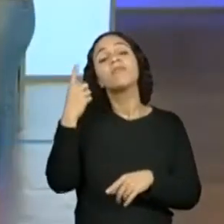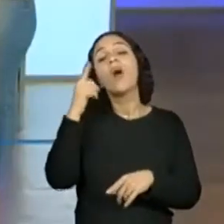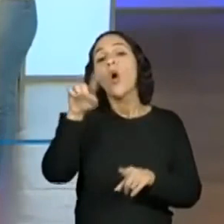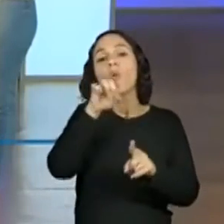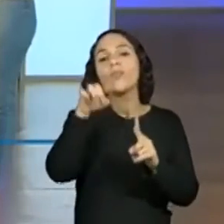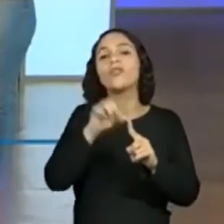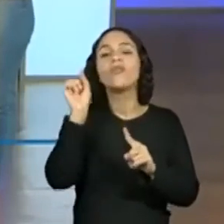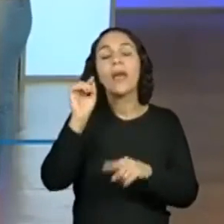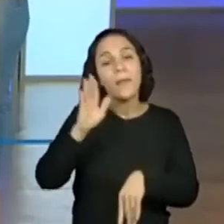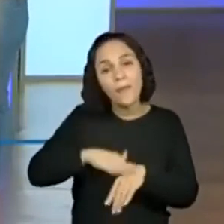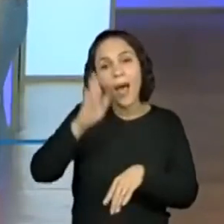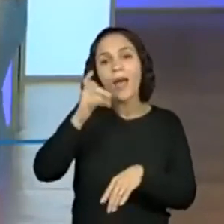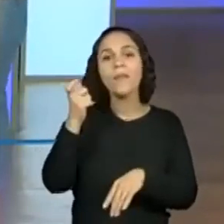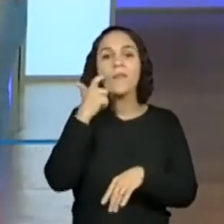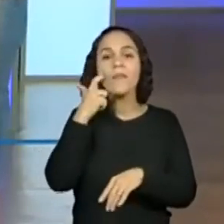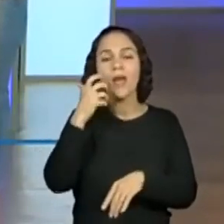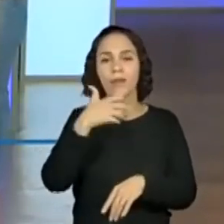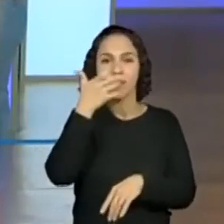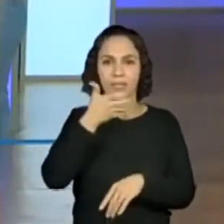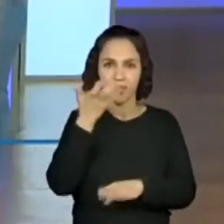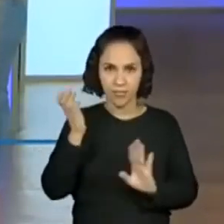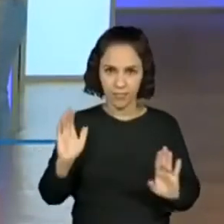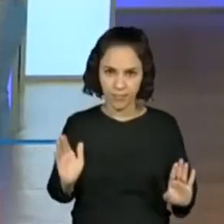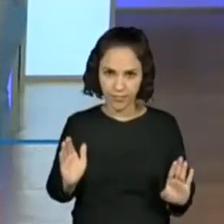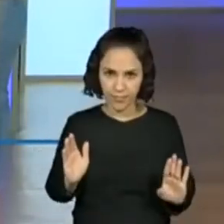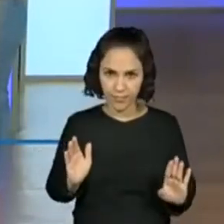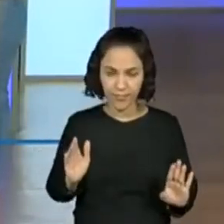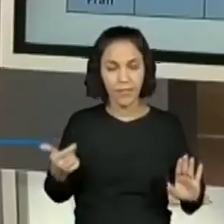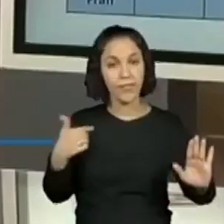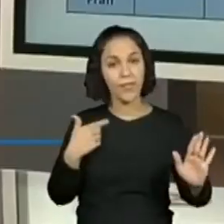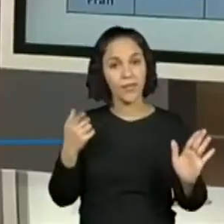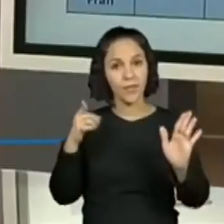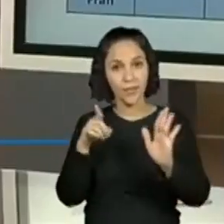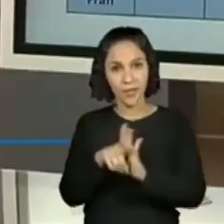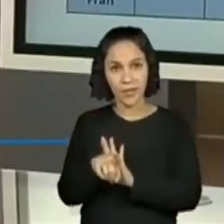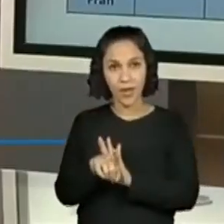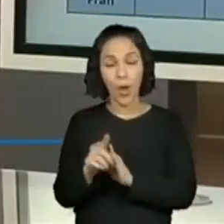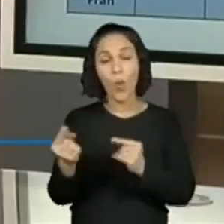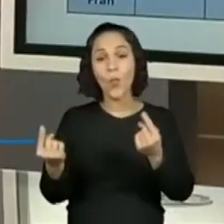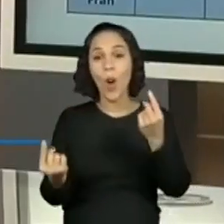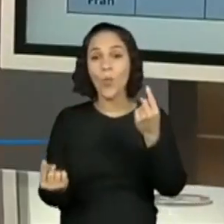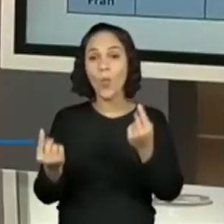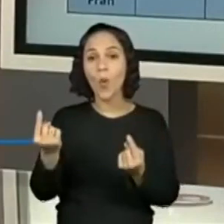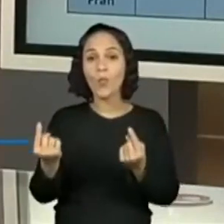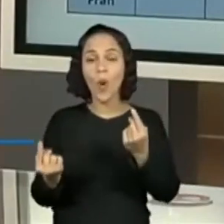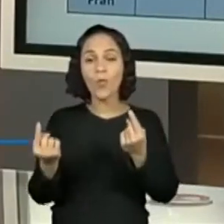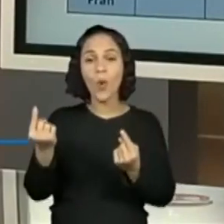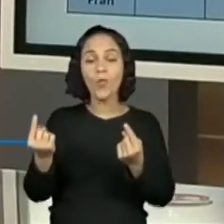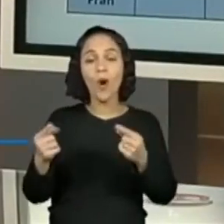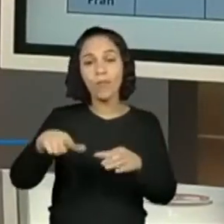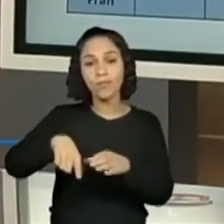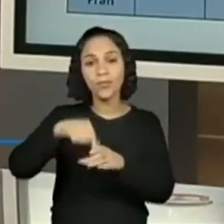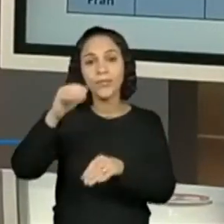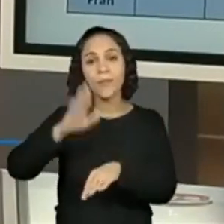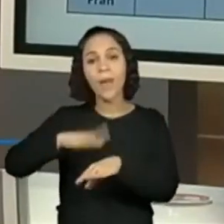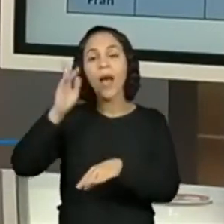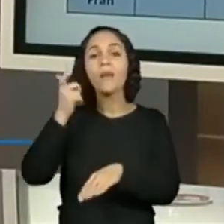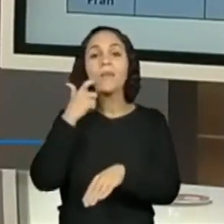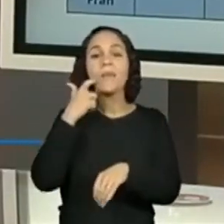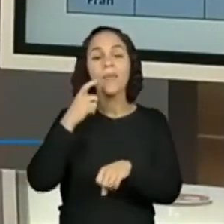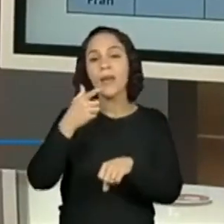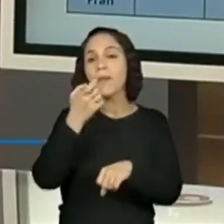de maçã, certo? Aí vem a pergunta. Quem será que vai tirar mais balas de maçã?